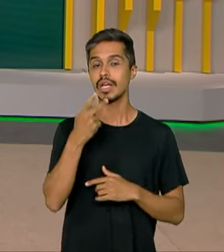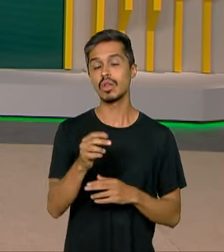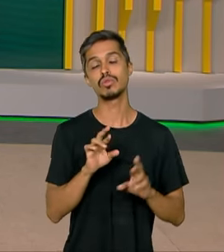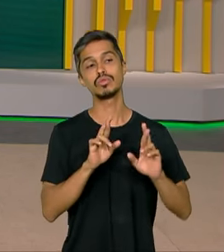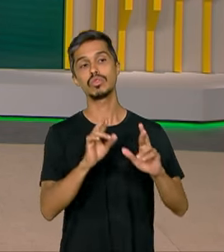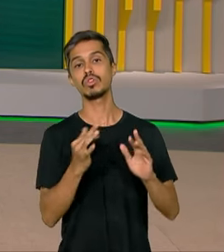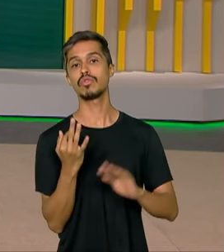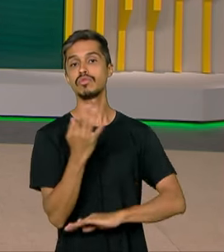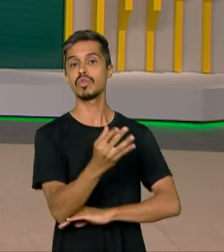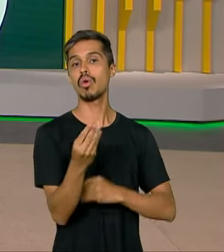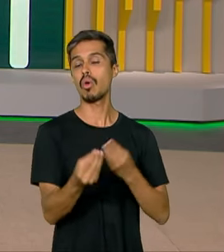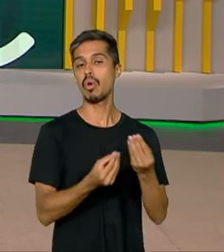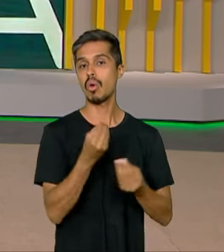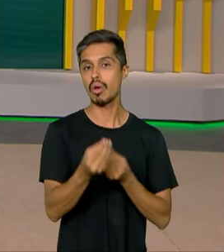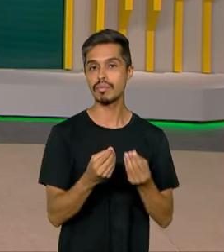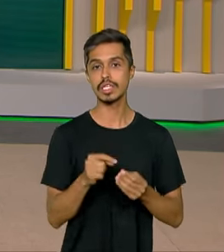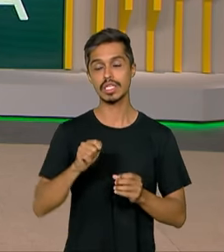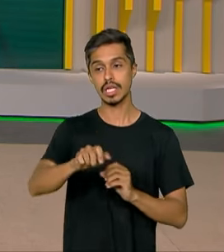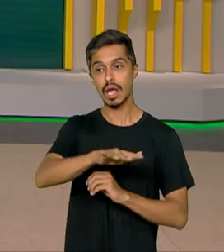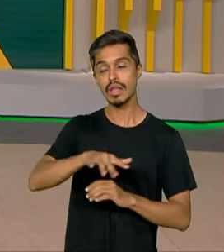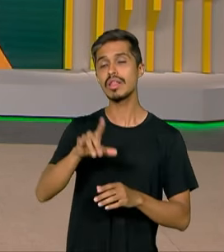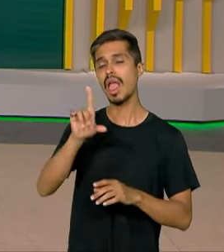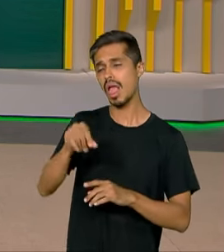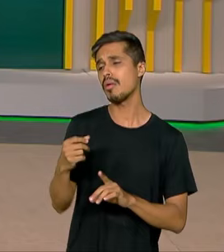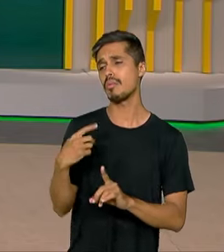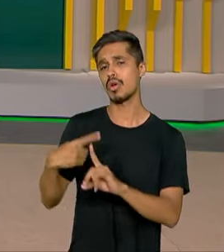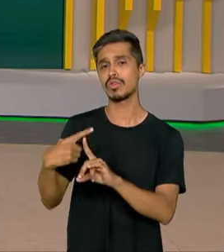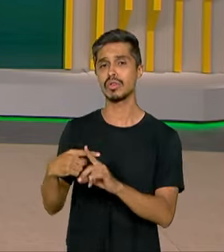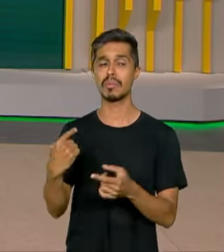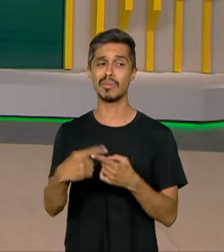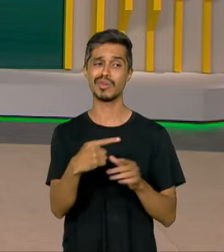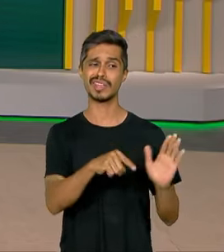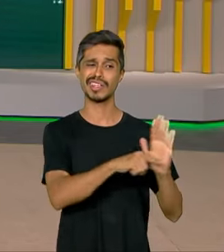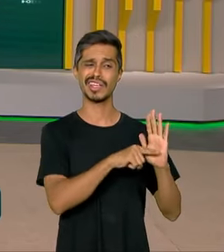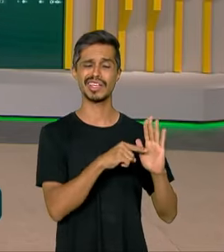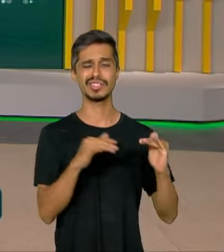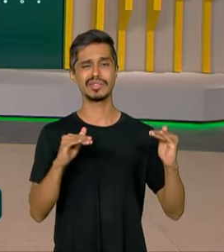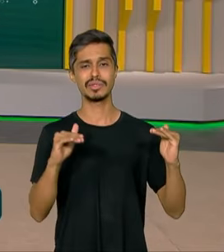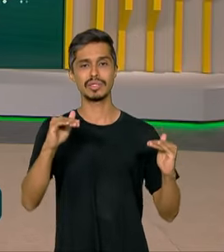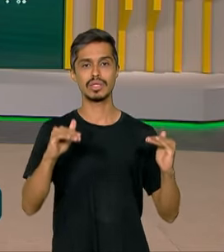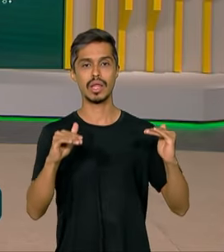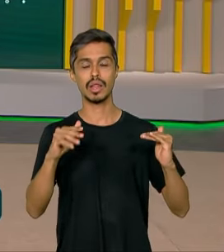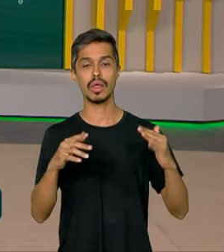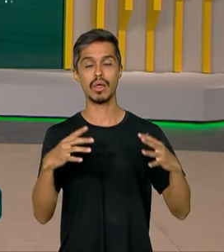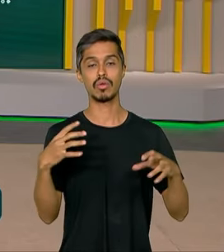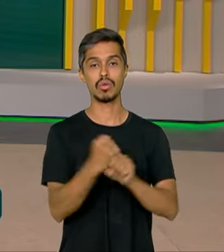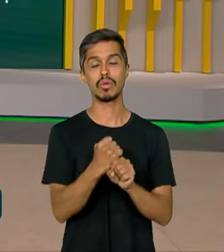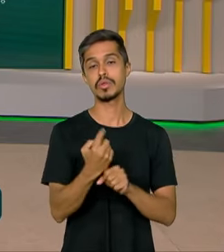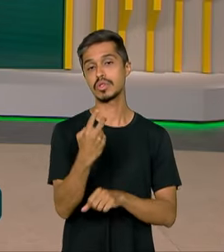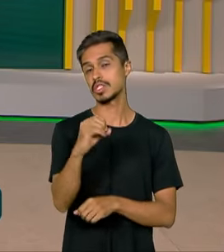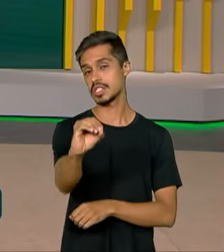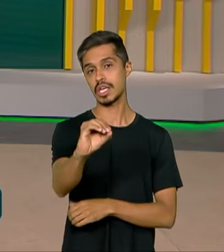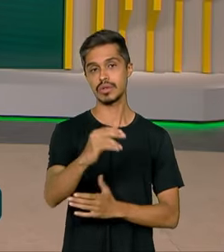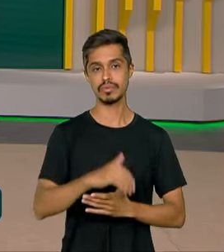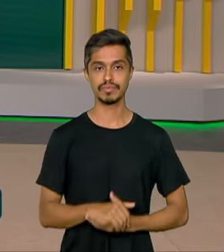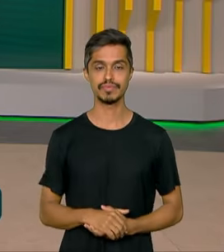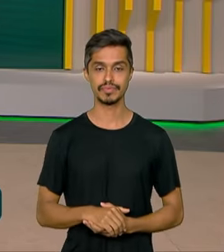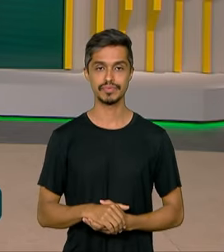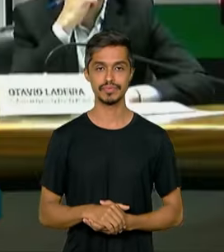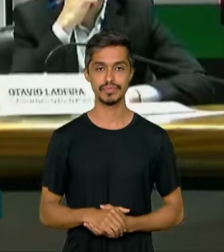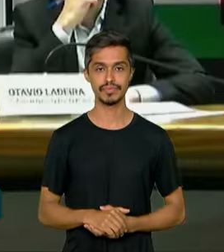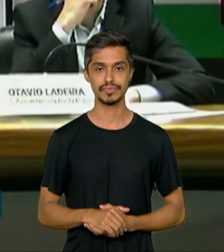futuras e disse que o cenário é positivo para o saldo negativo zero neste ano, como está previsto no orçamento.